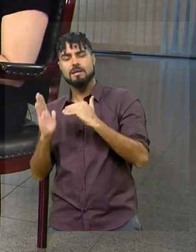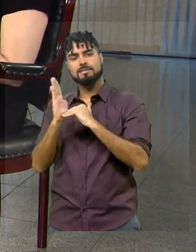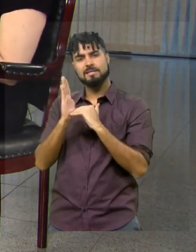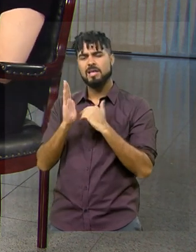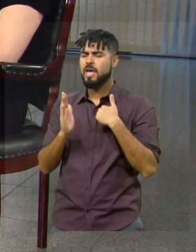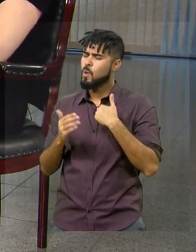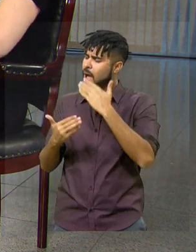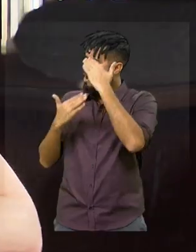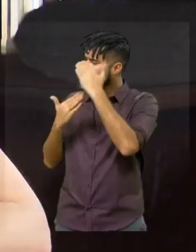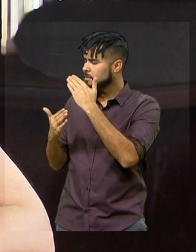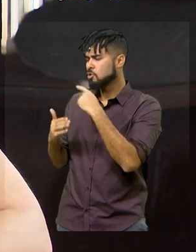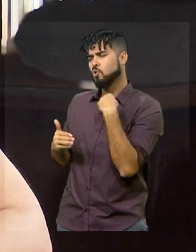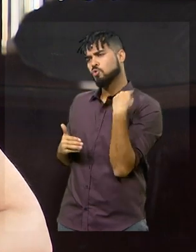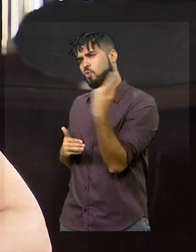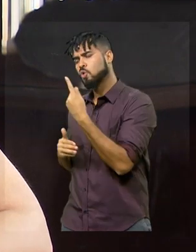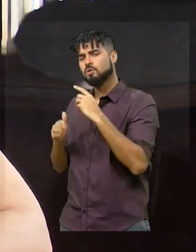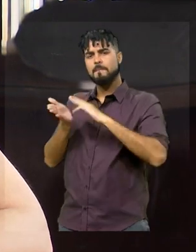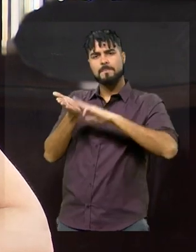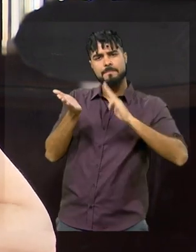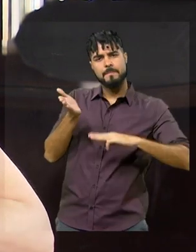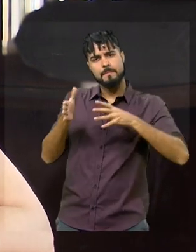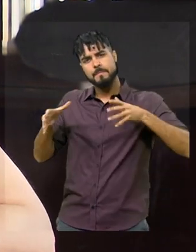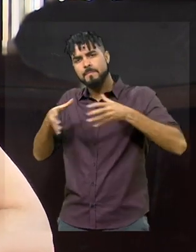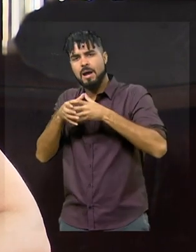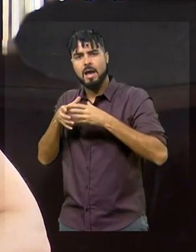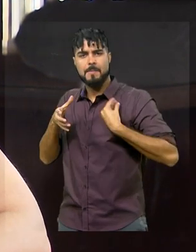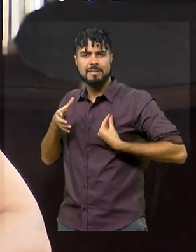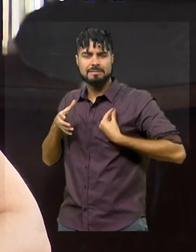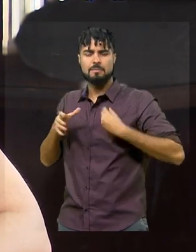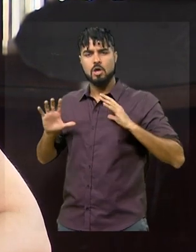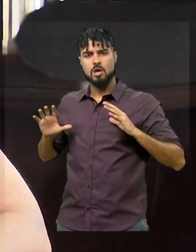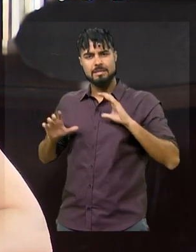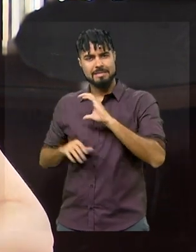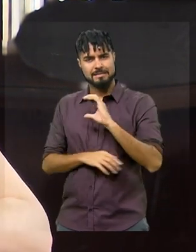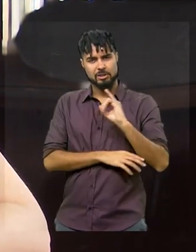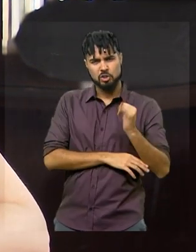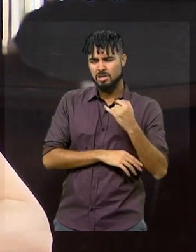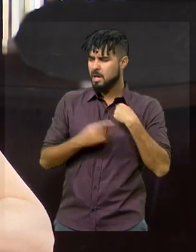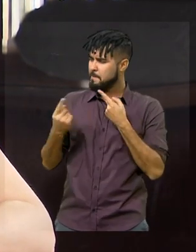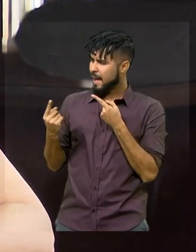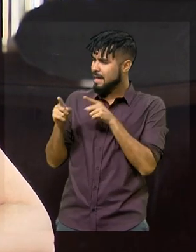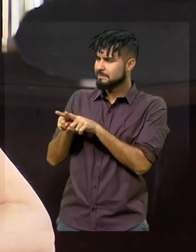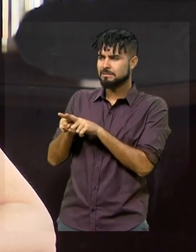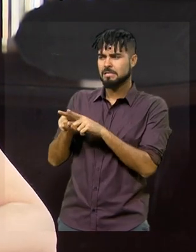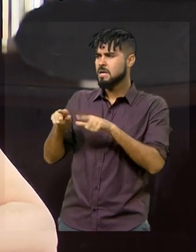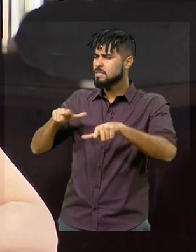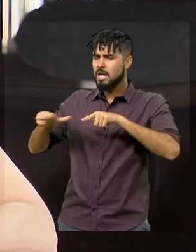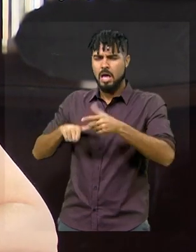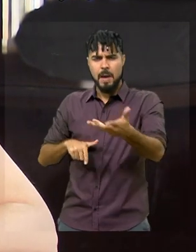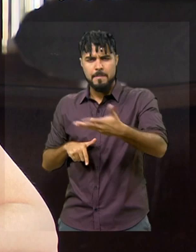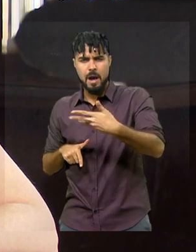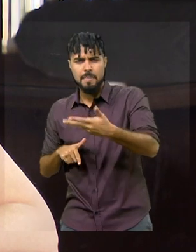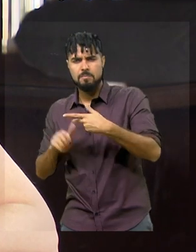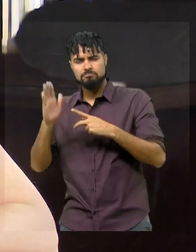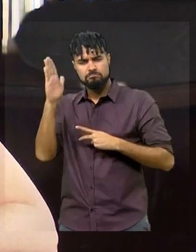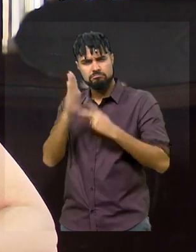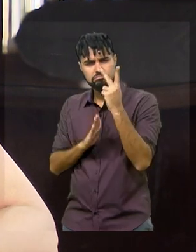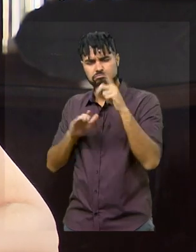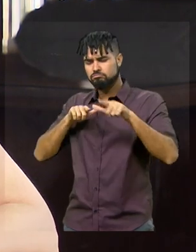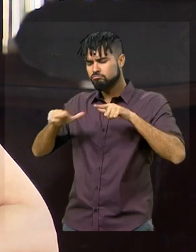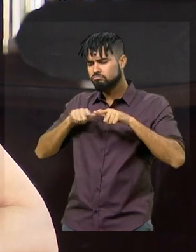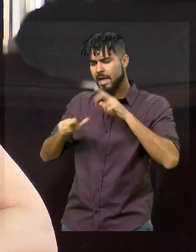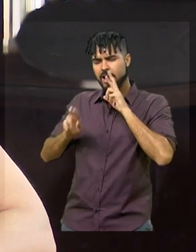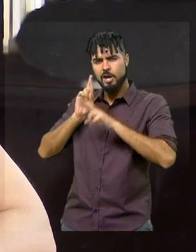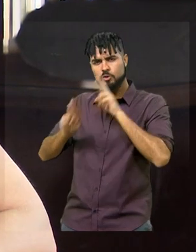todos os membros da comissão, que são grandes parceiros na agilidade, na eficiência e no